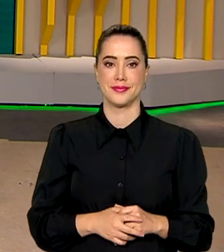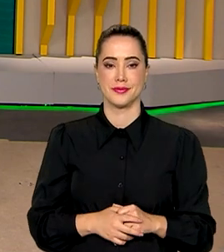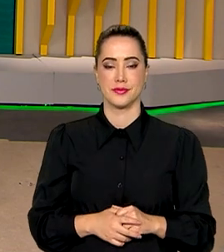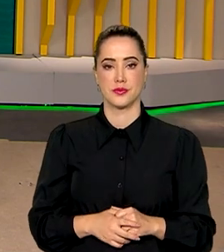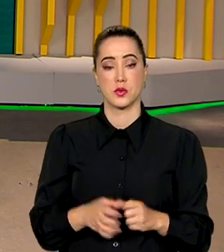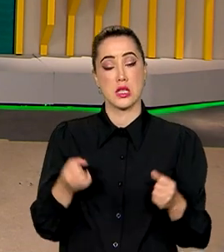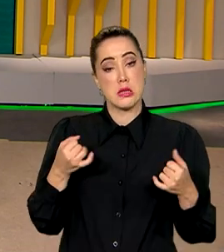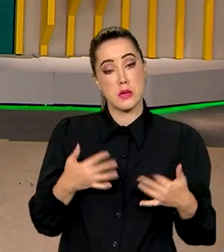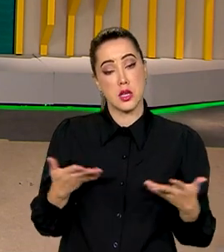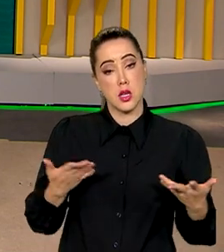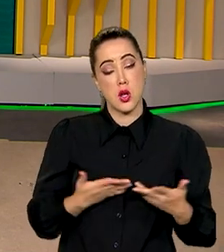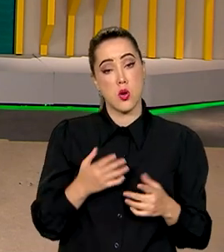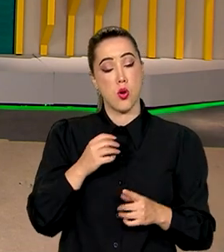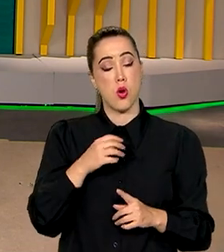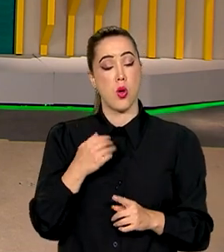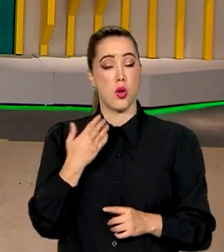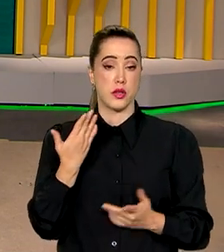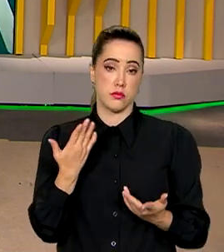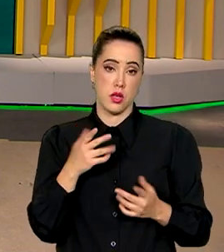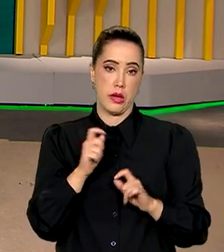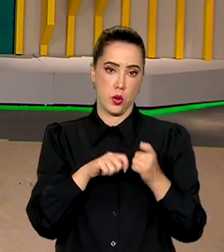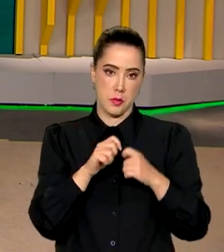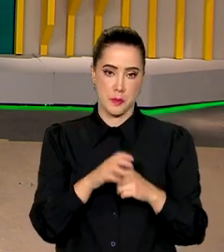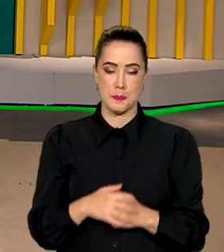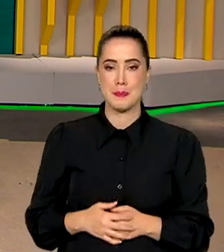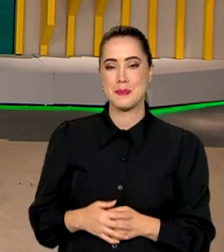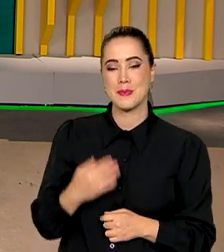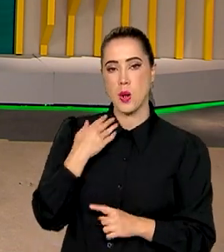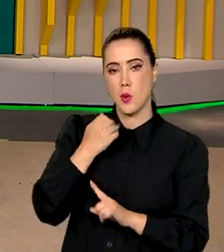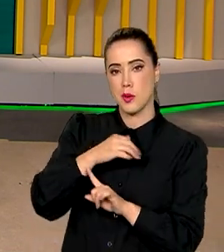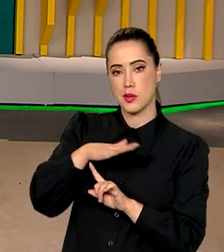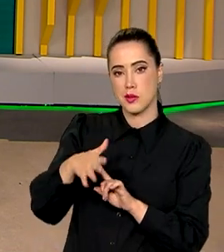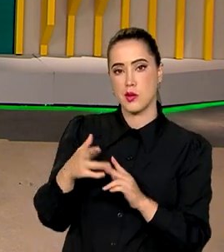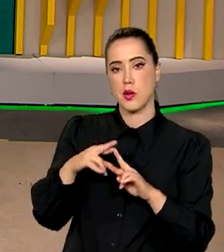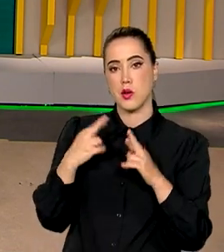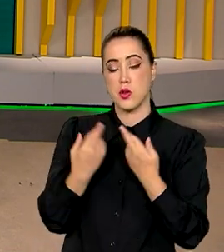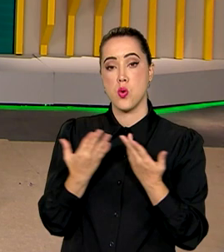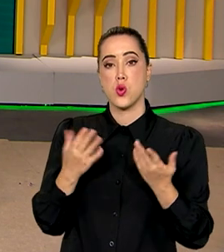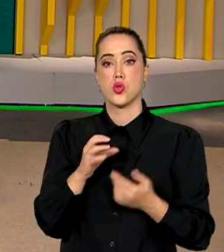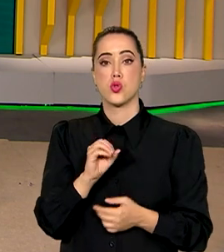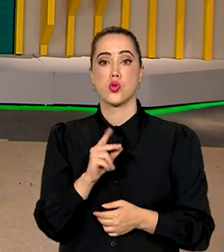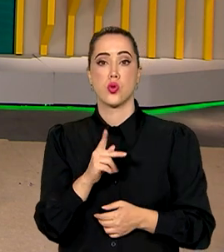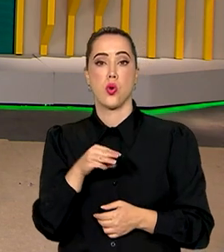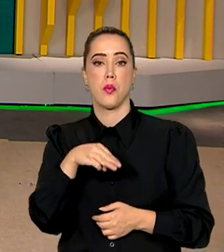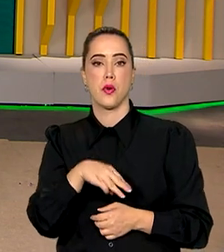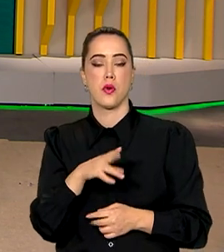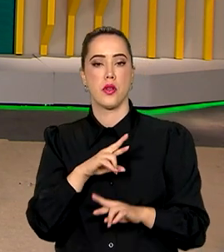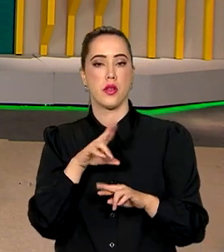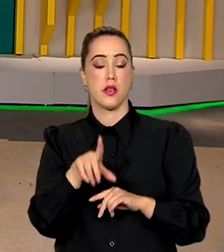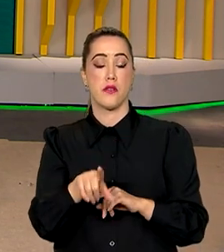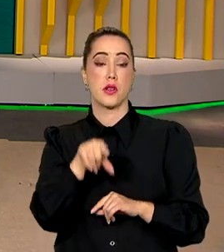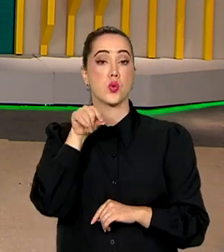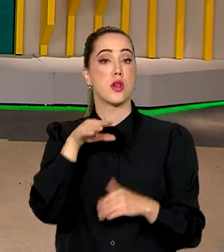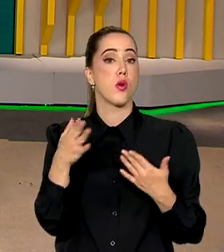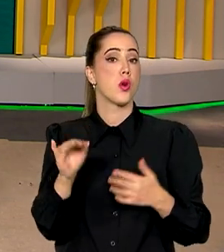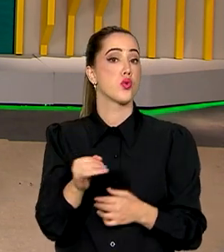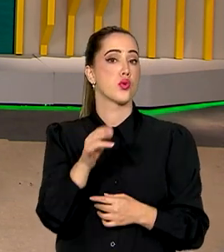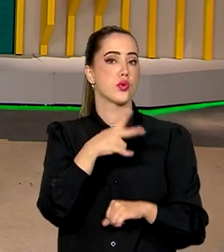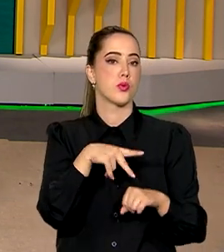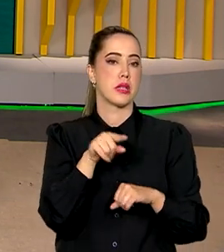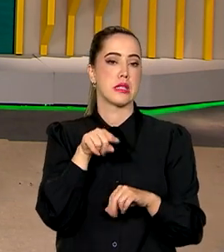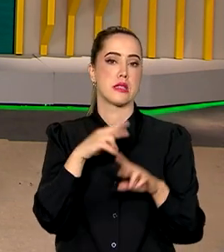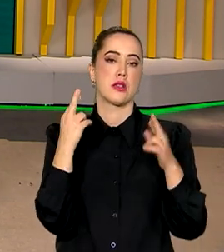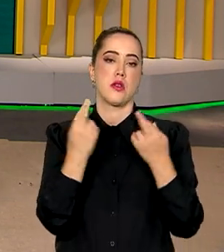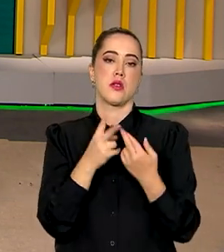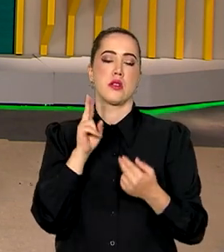Falando agora de economia, Ana, o Banco Central começou hoje a reunião do Copom, que vai definir os juros do país. Essas reuniões